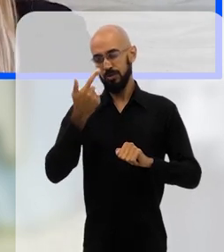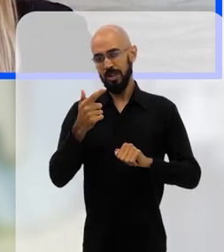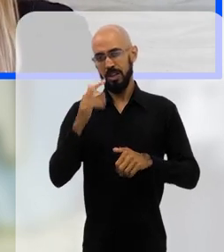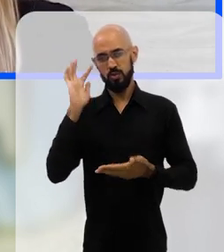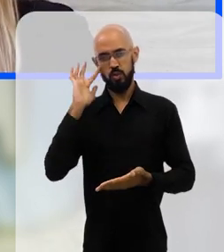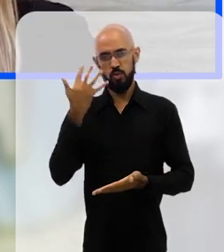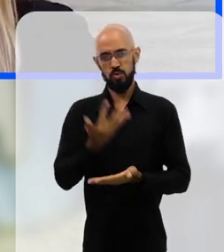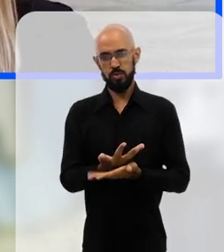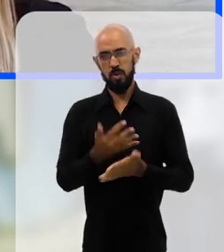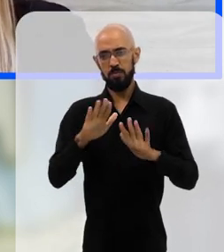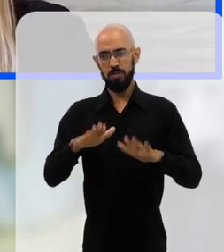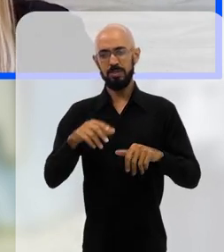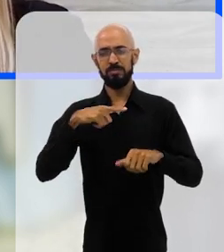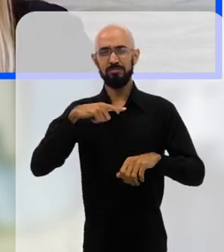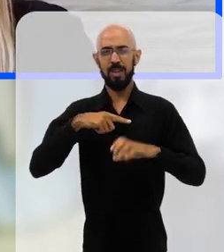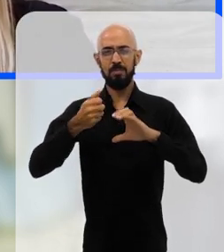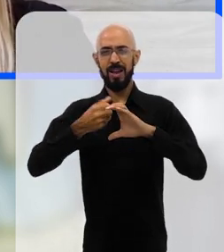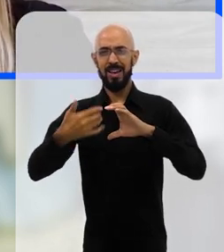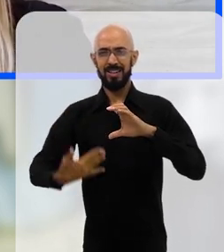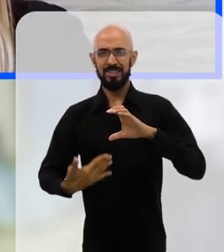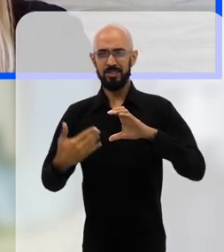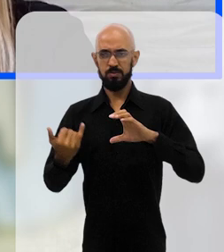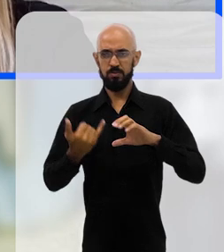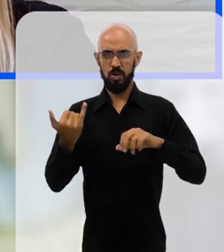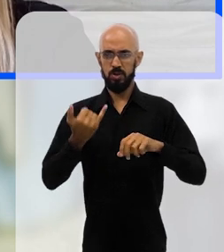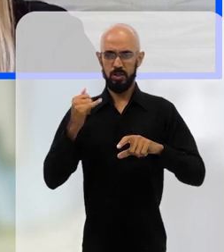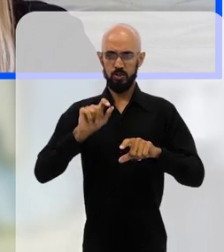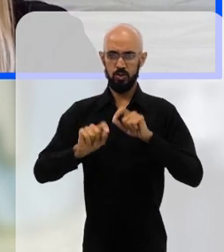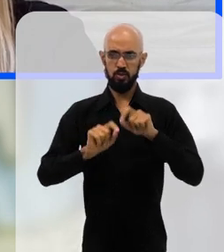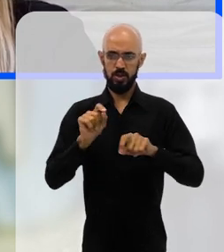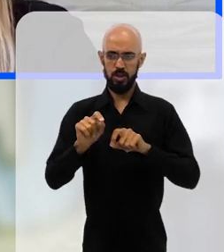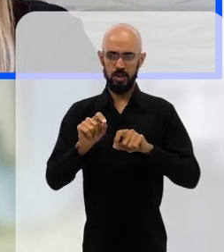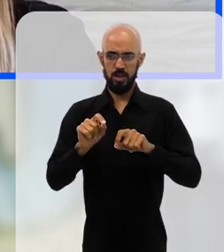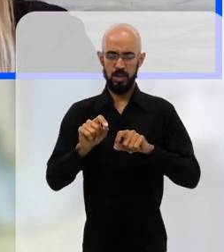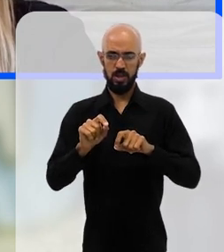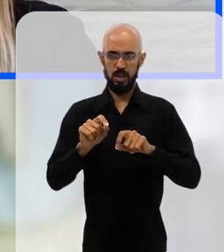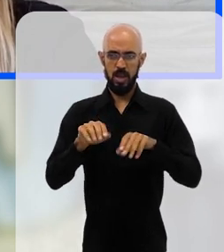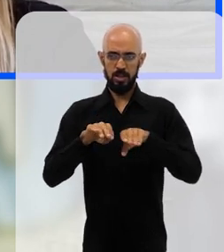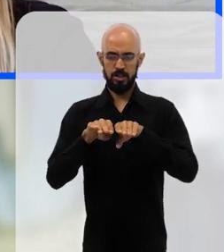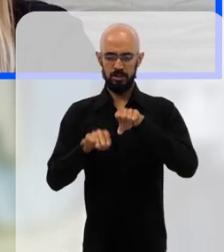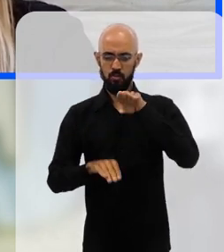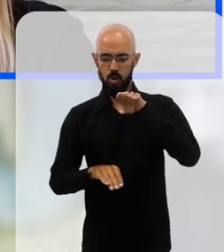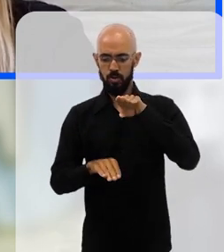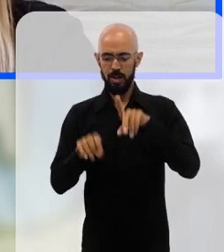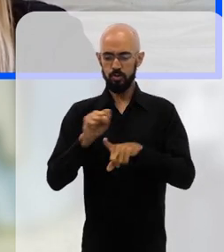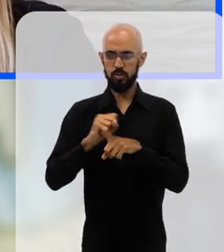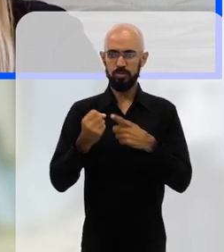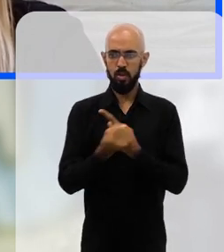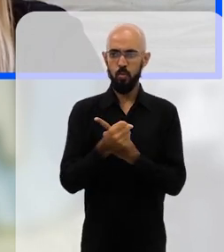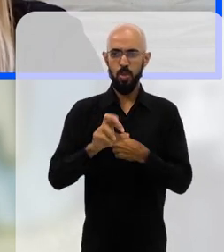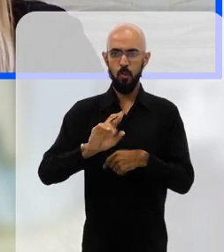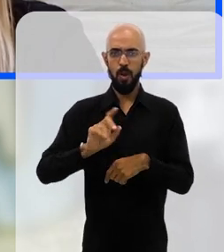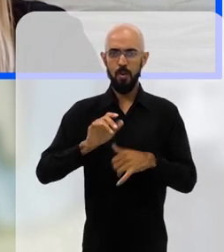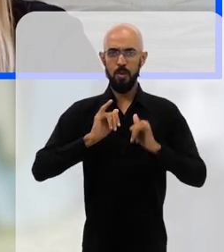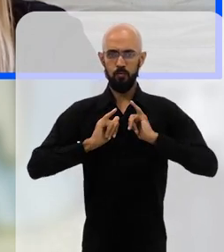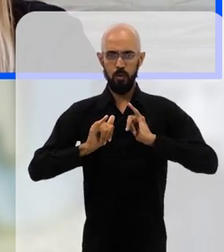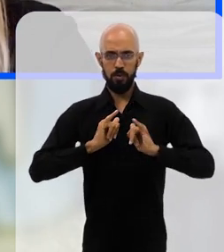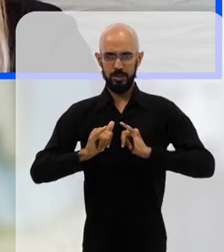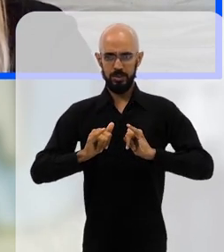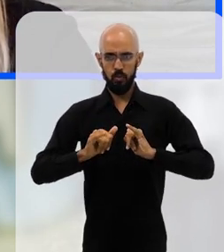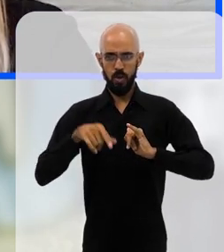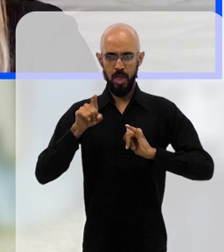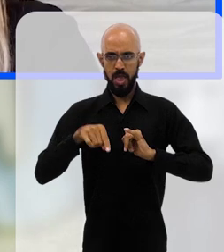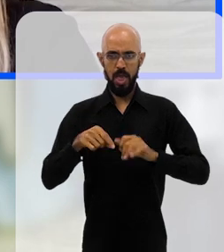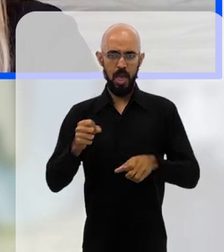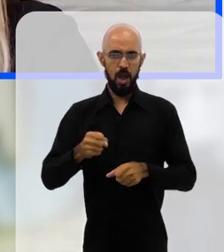é algo sem solução, acho que tem um elemento importante que é, a desigualdade, ela não é um dado, a desigualdade, ela